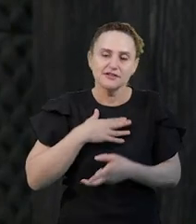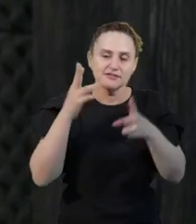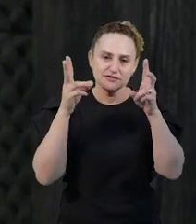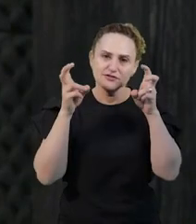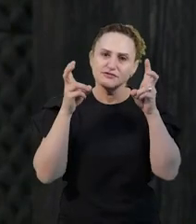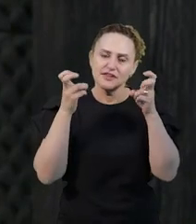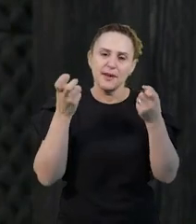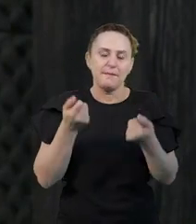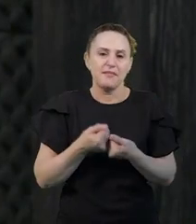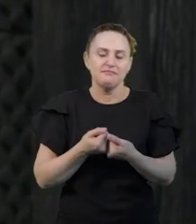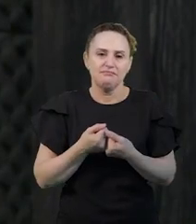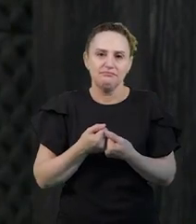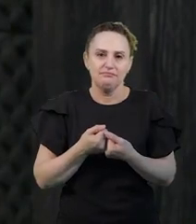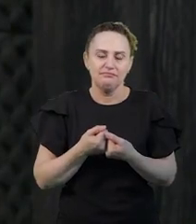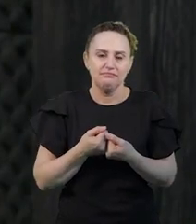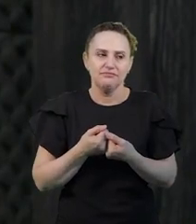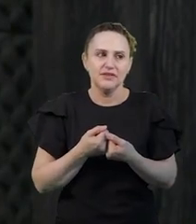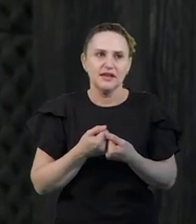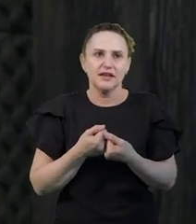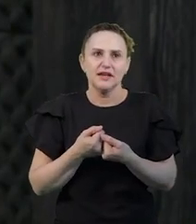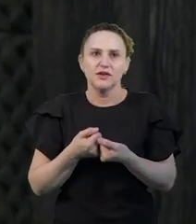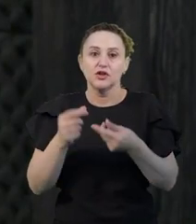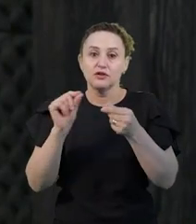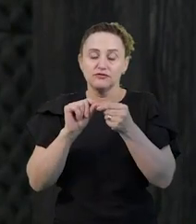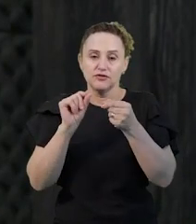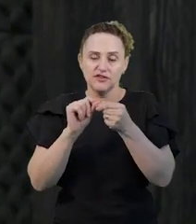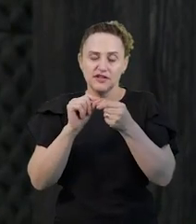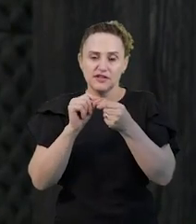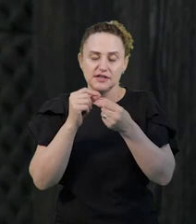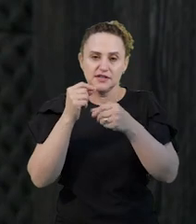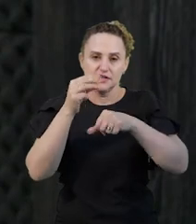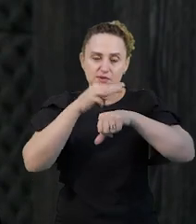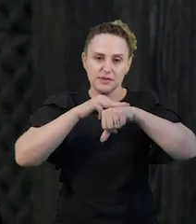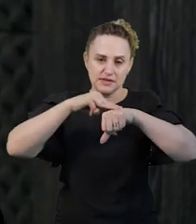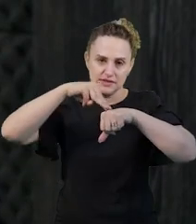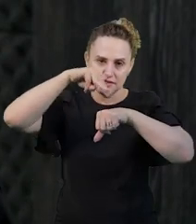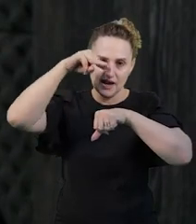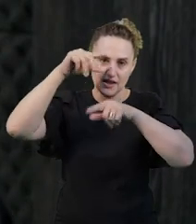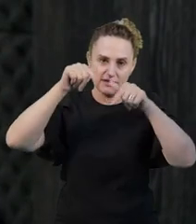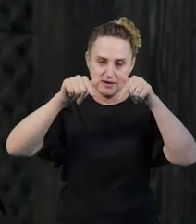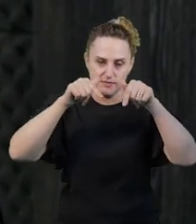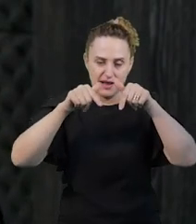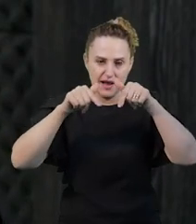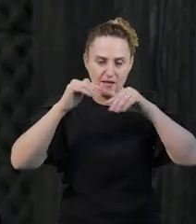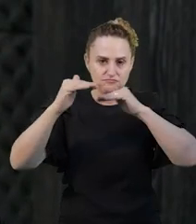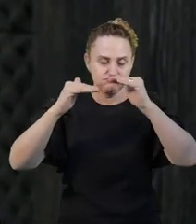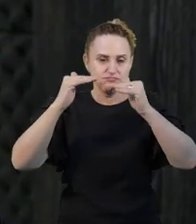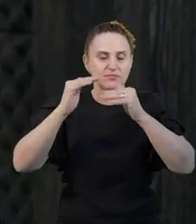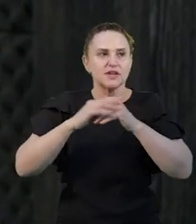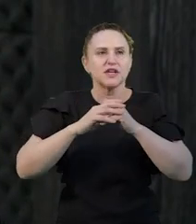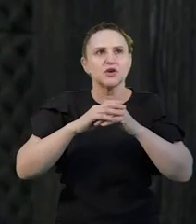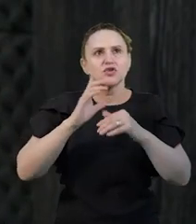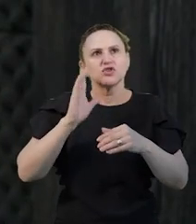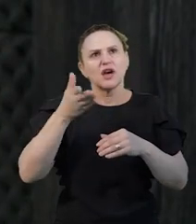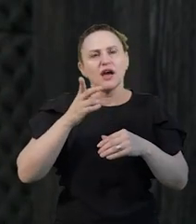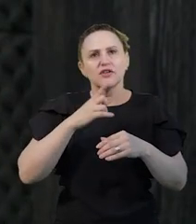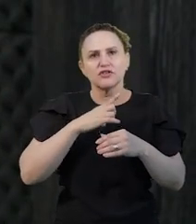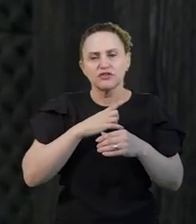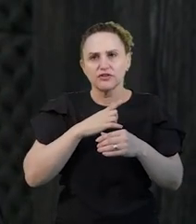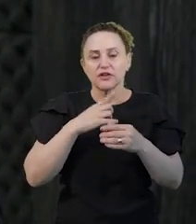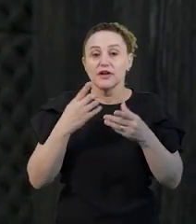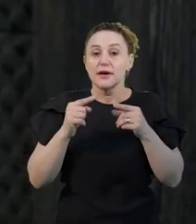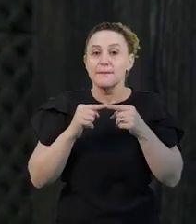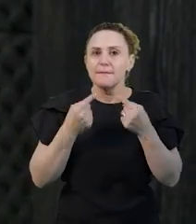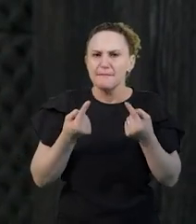No meu caso, quando fui construir a minha dissertação, eu tinha um tema que já era específico, então esse eu tinha que manter. Mas também fui